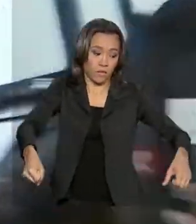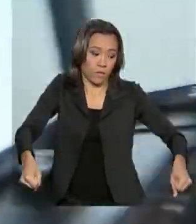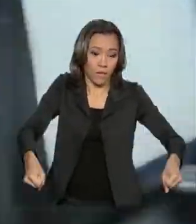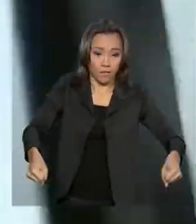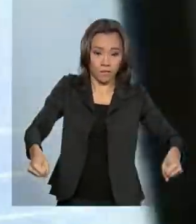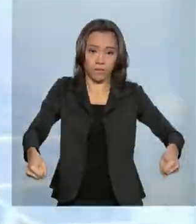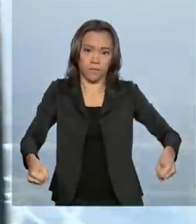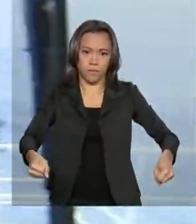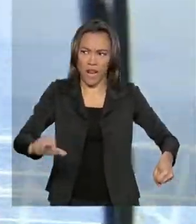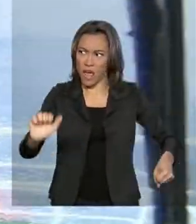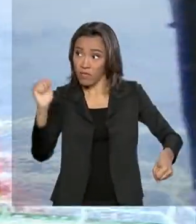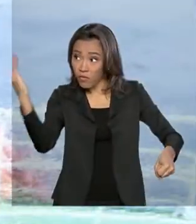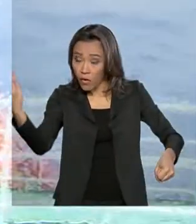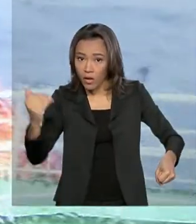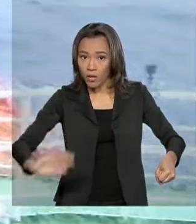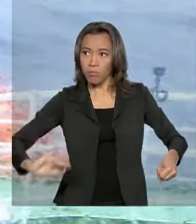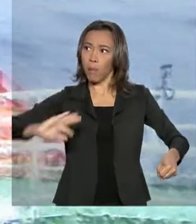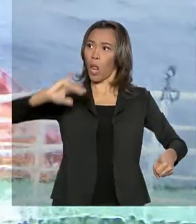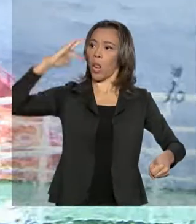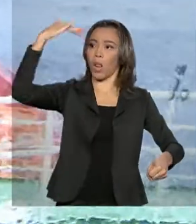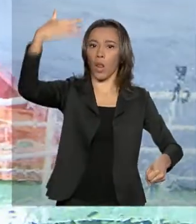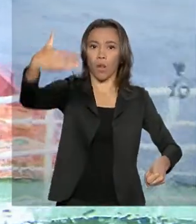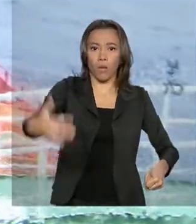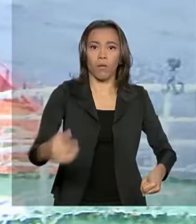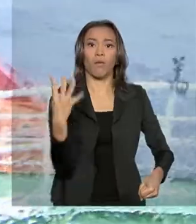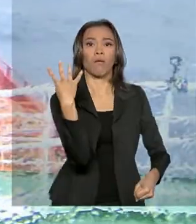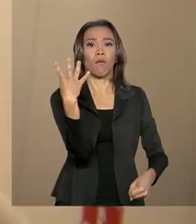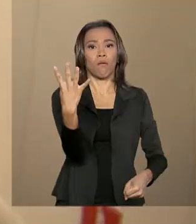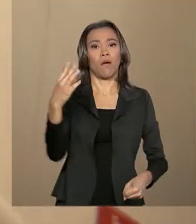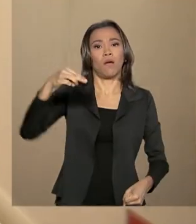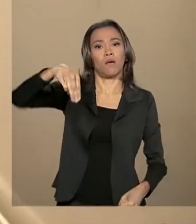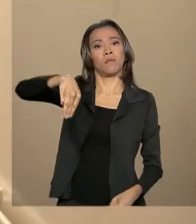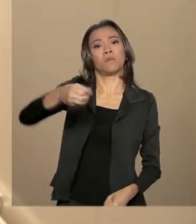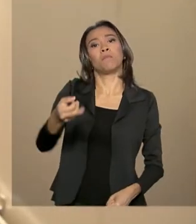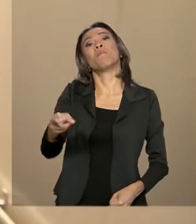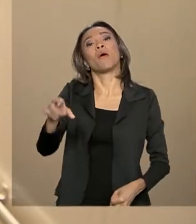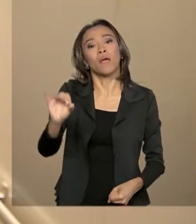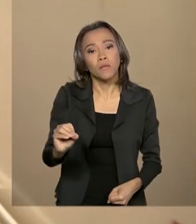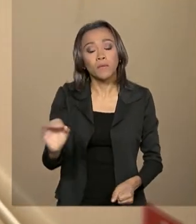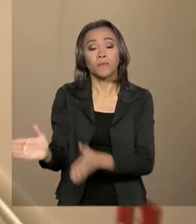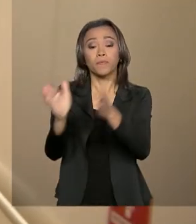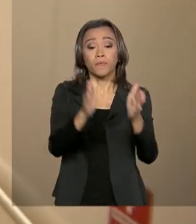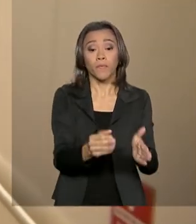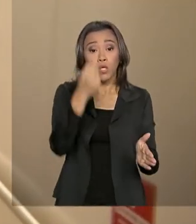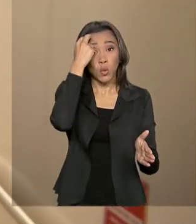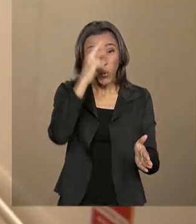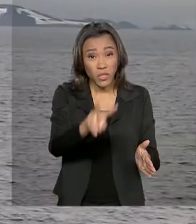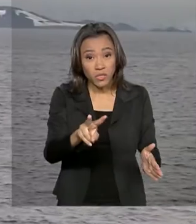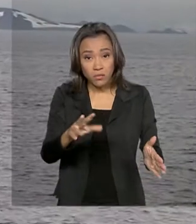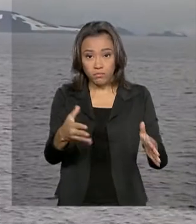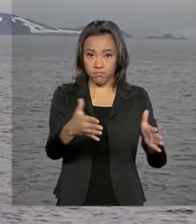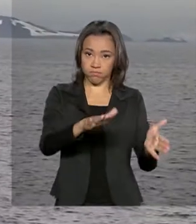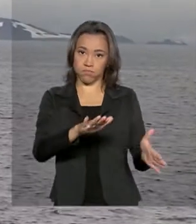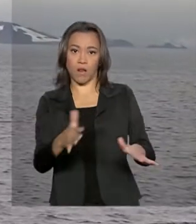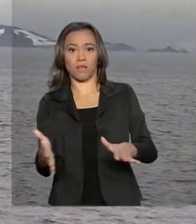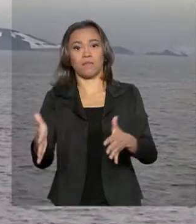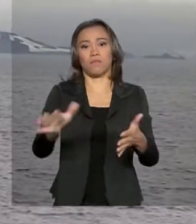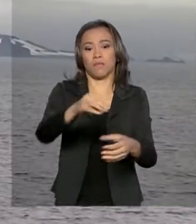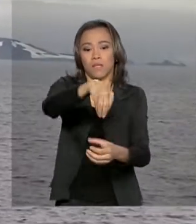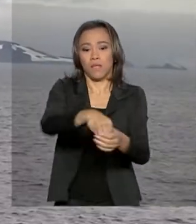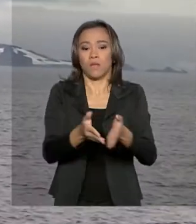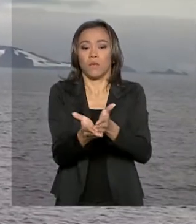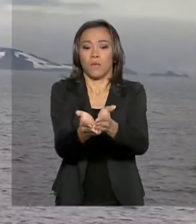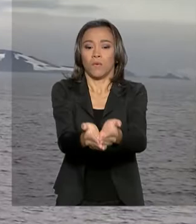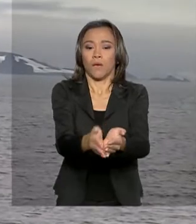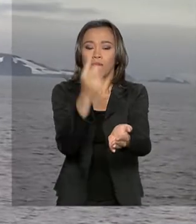fora, as ondas atingem quatro metros de altura. Depois de dois dias balançando muito no Drake, surgiram as